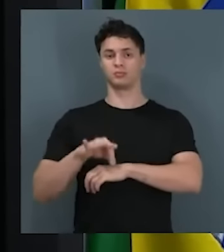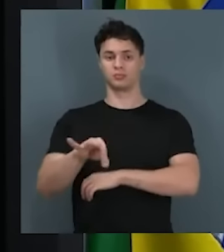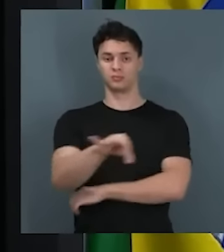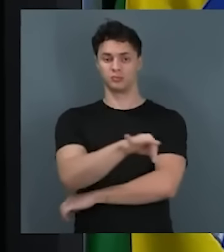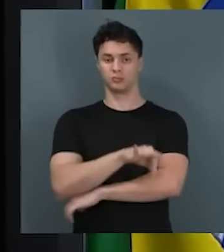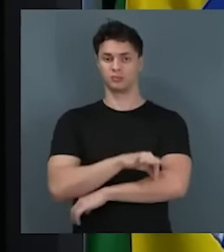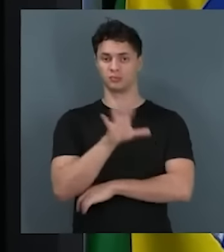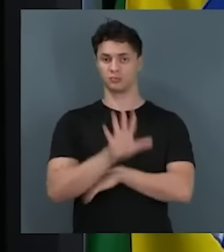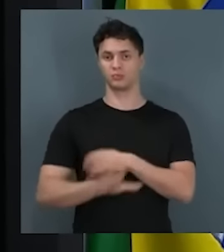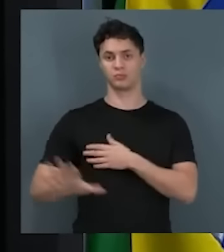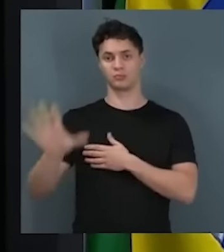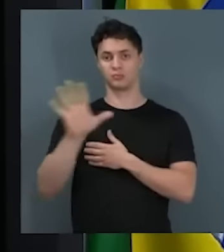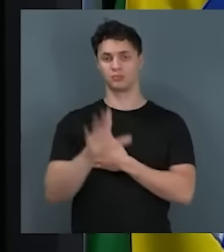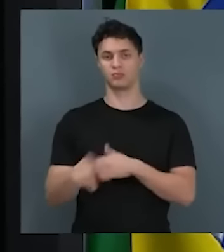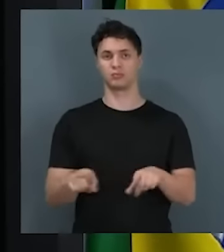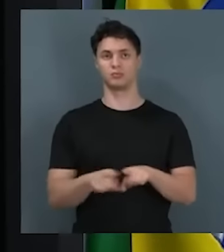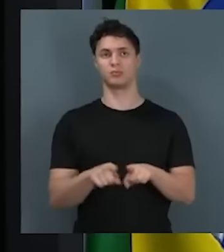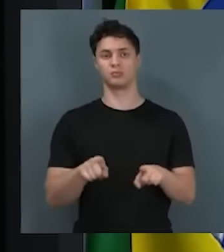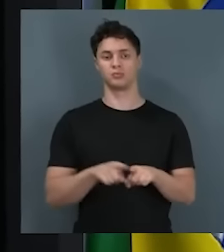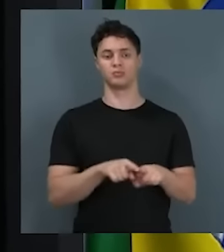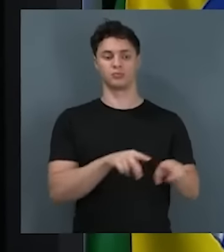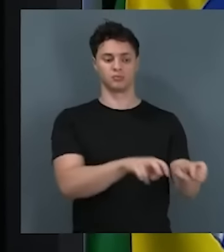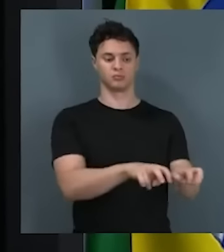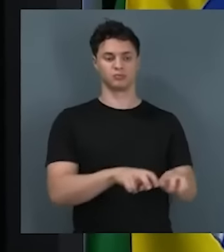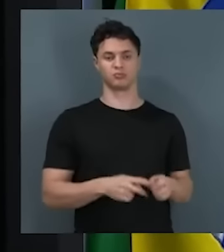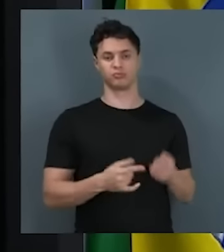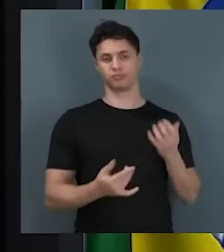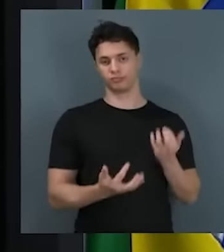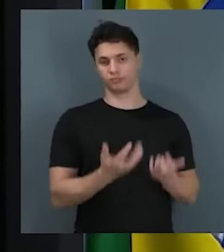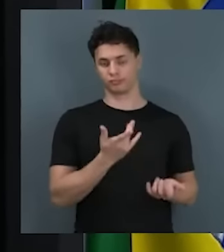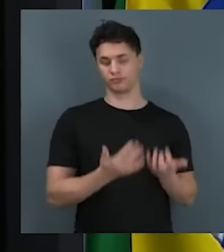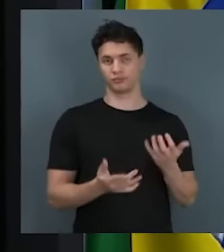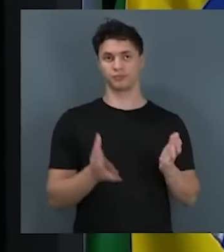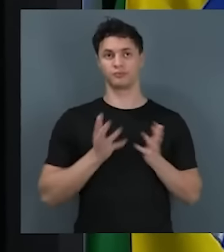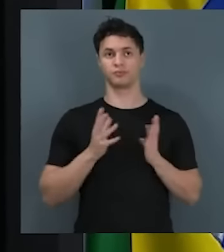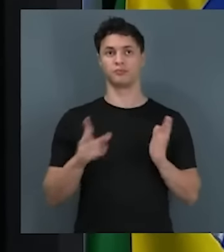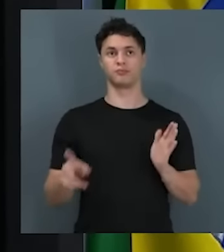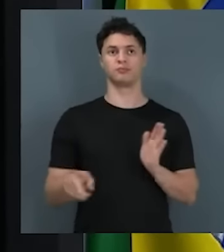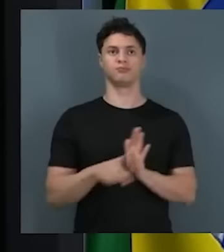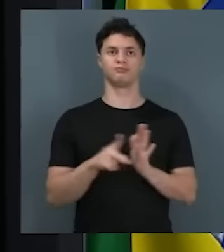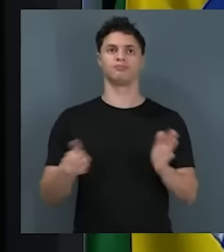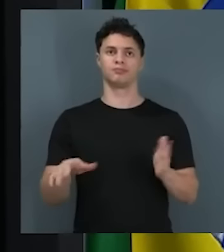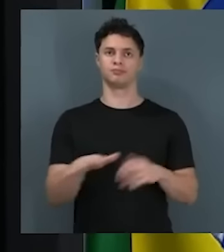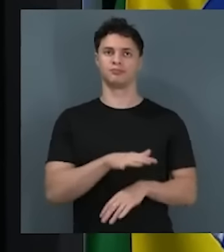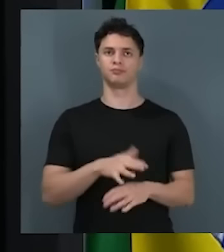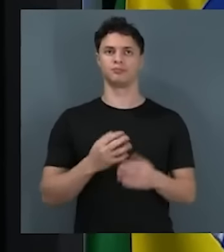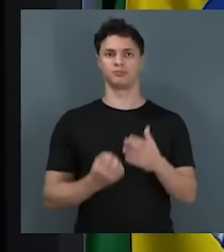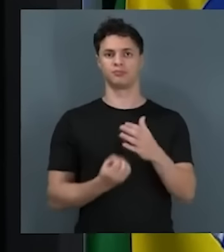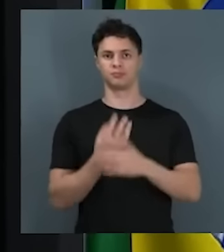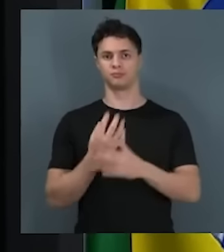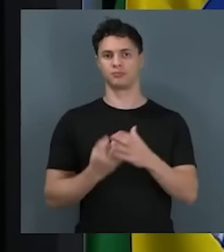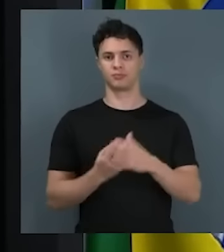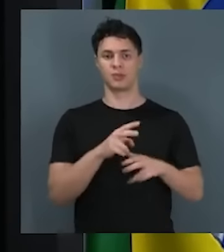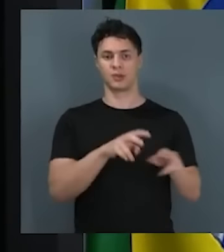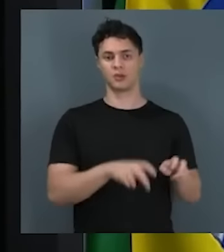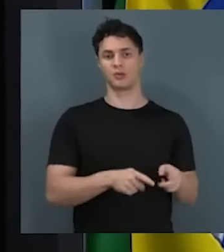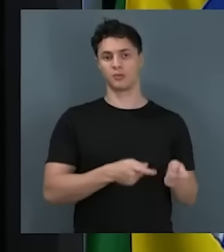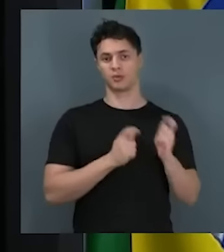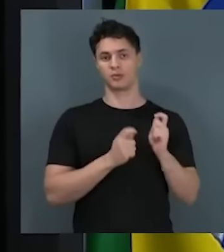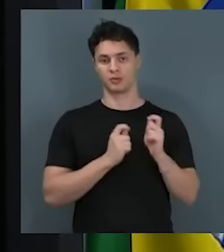Também foram destruídas lavouras e demais riquezas da nossa exuberante produção agropecuária.